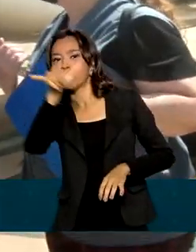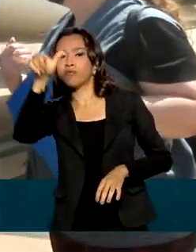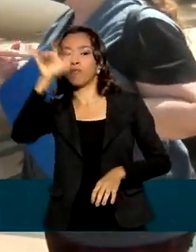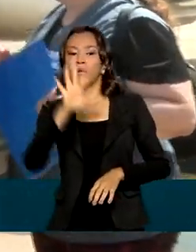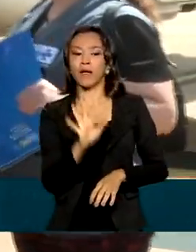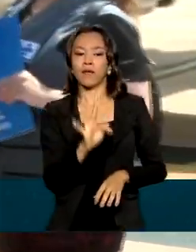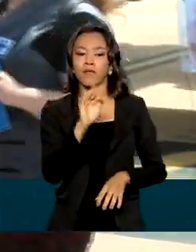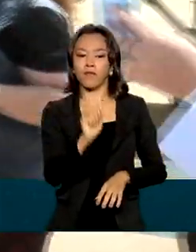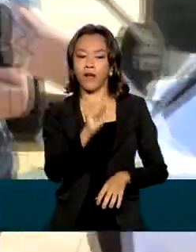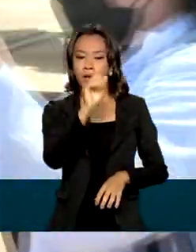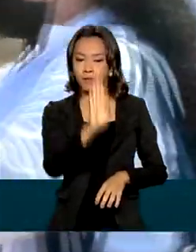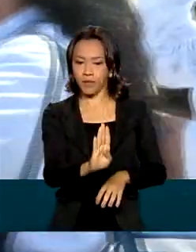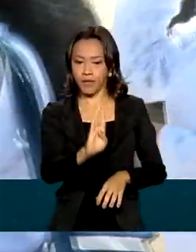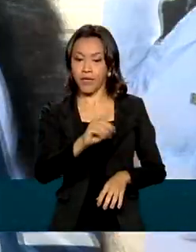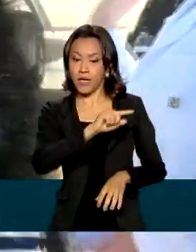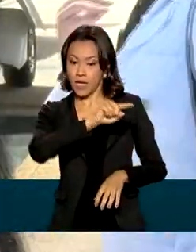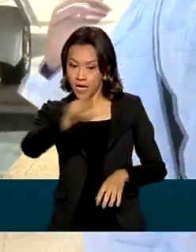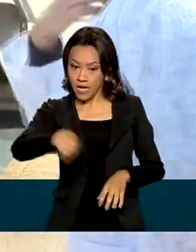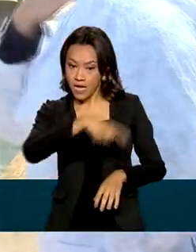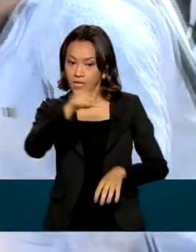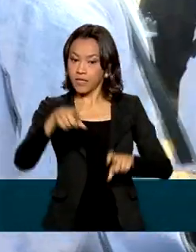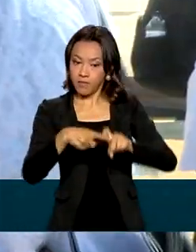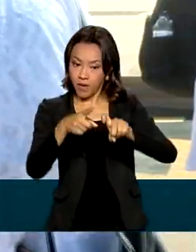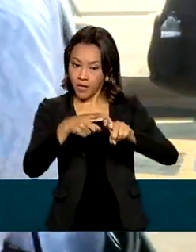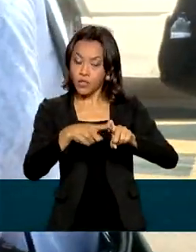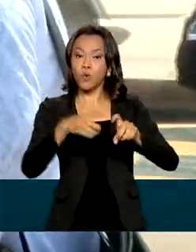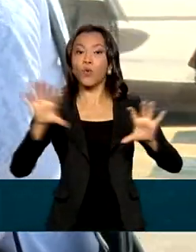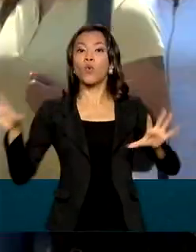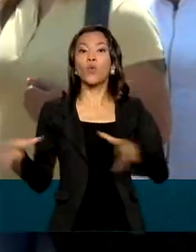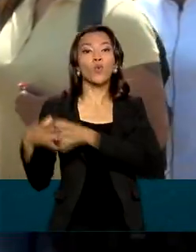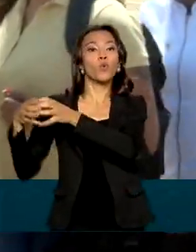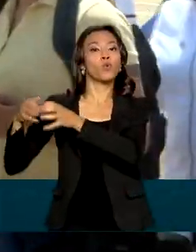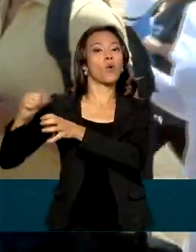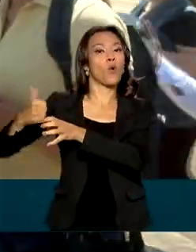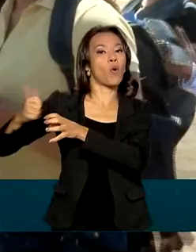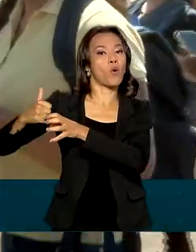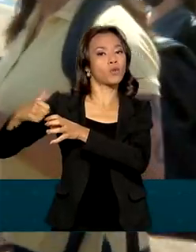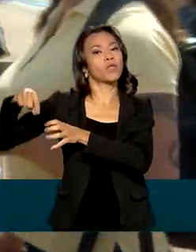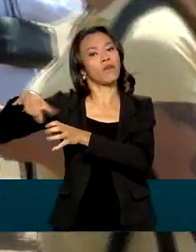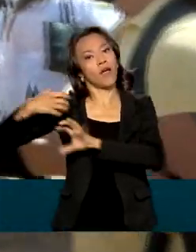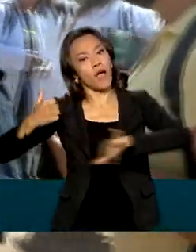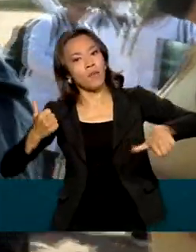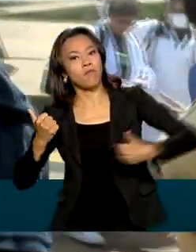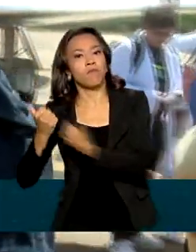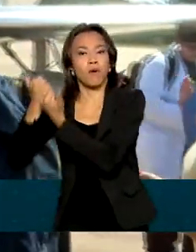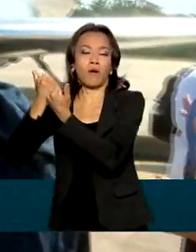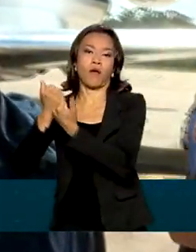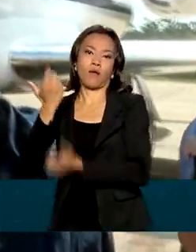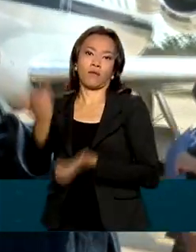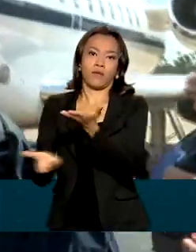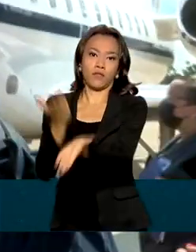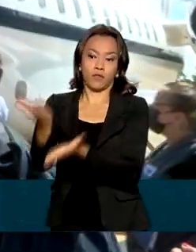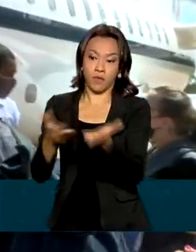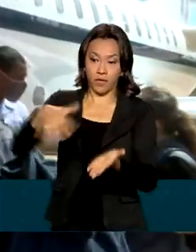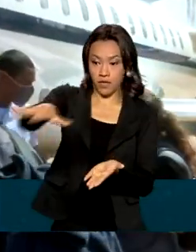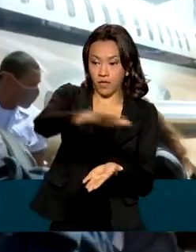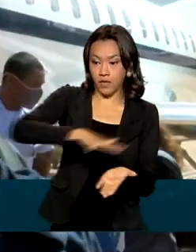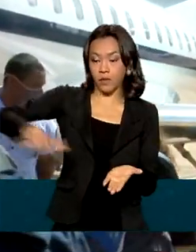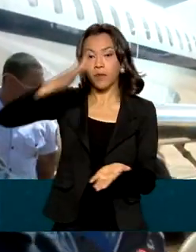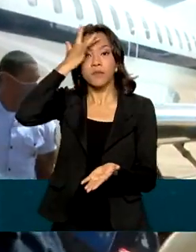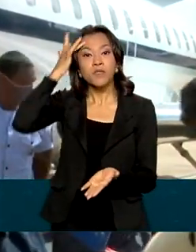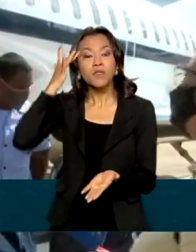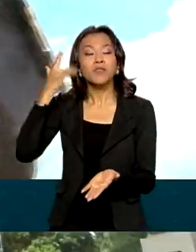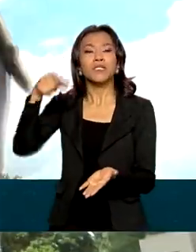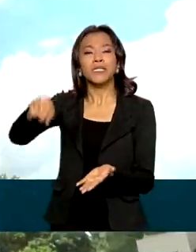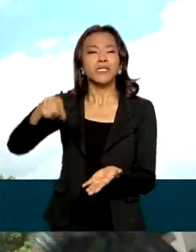Brasileira. Eles se juntaram a outros 11 médicos que vão reforçar o atendimento à população nas áreas